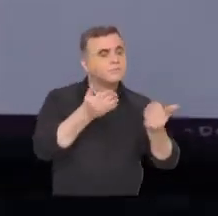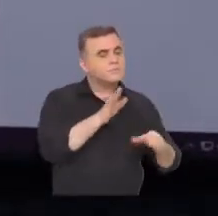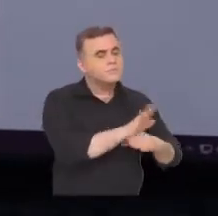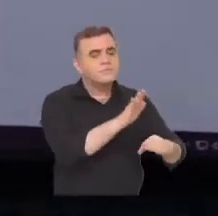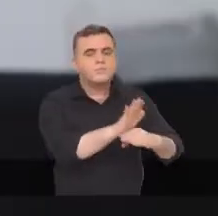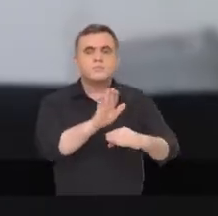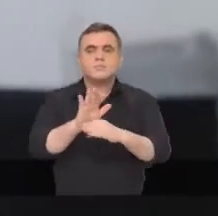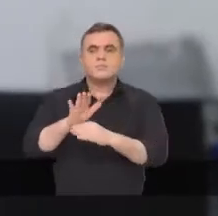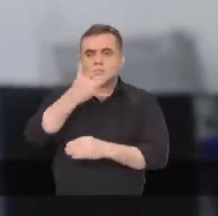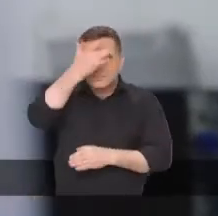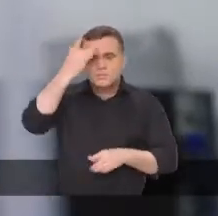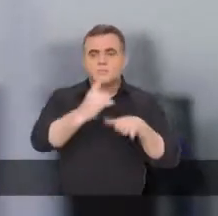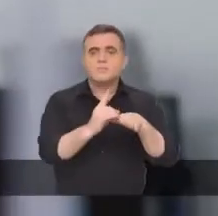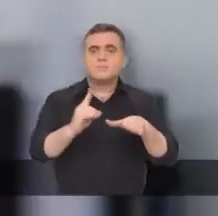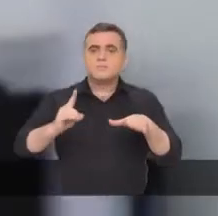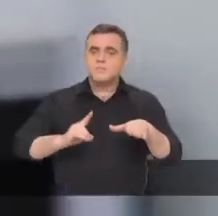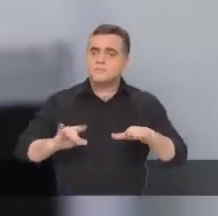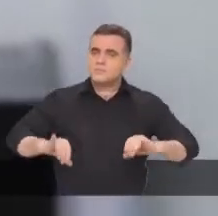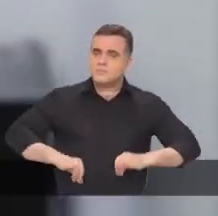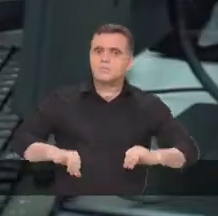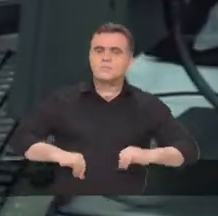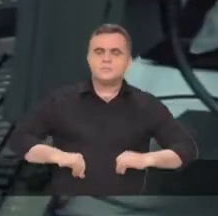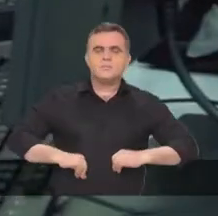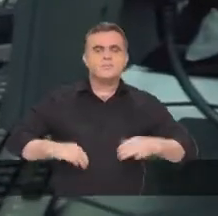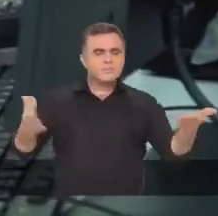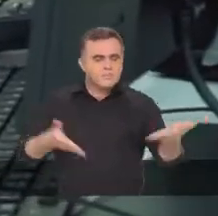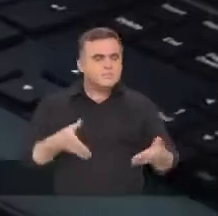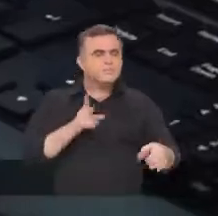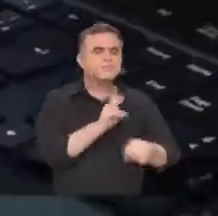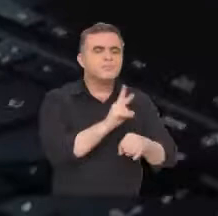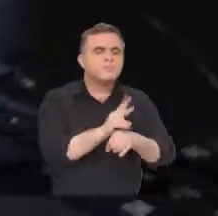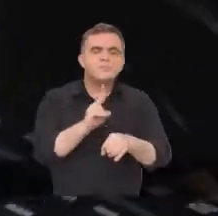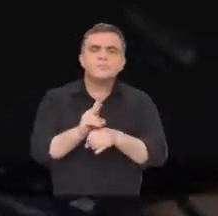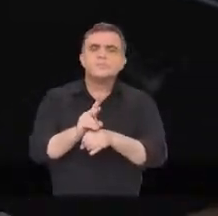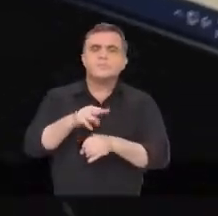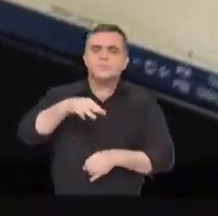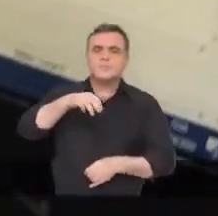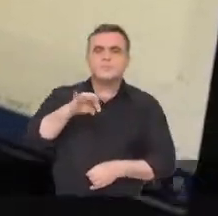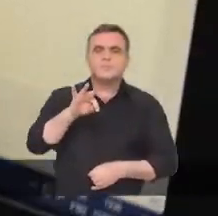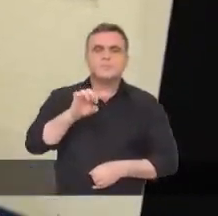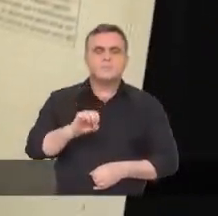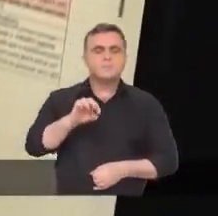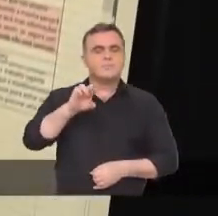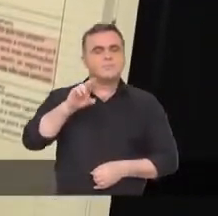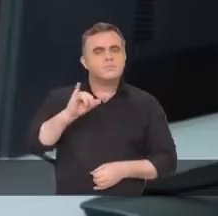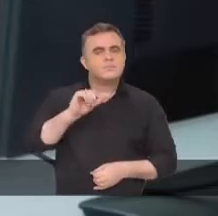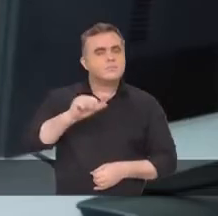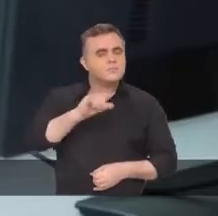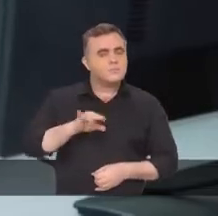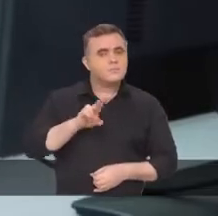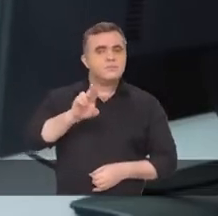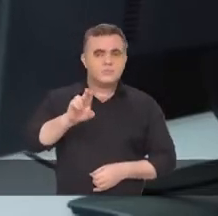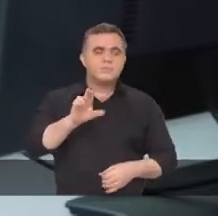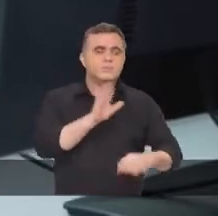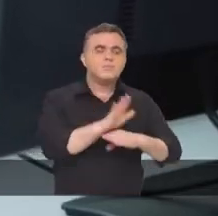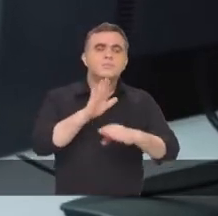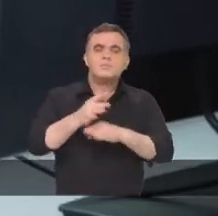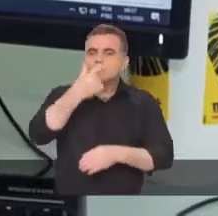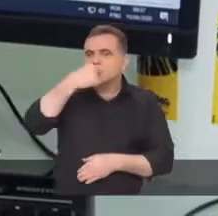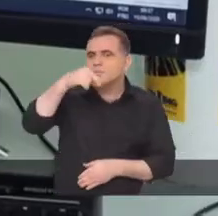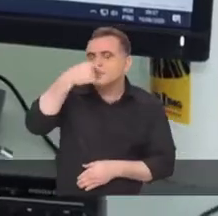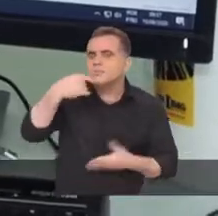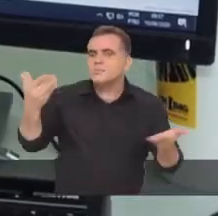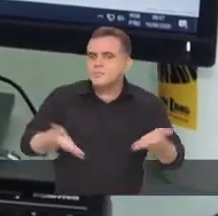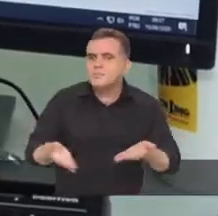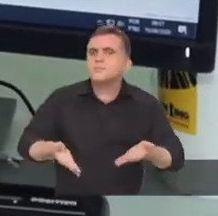dando apoio às pessoas que estavam em isolamento social e o MonitorAJU para acompanhar pessoas com síndromes gripais.